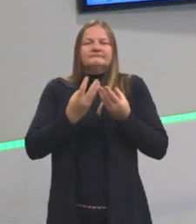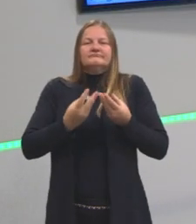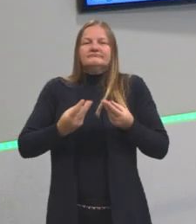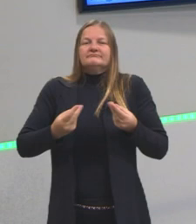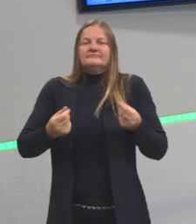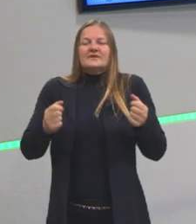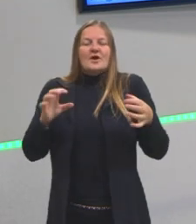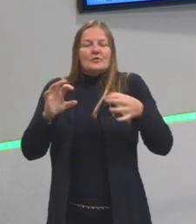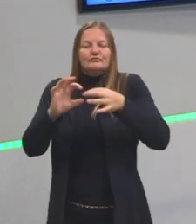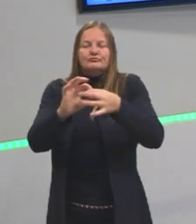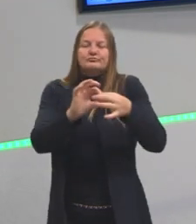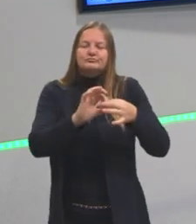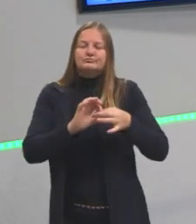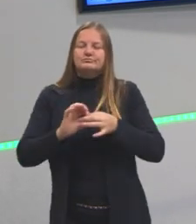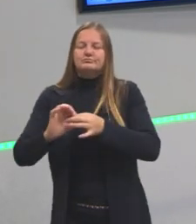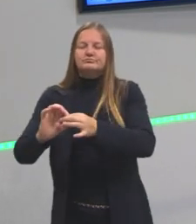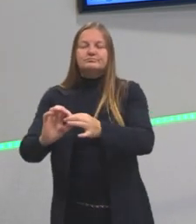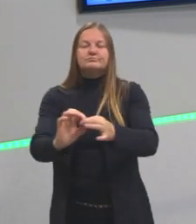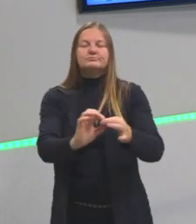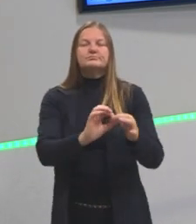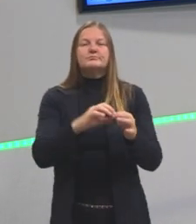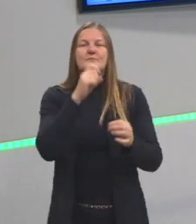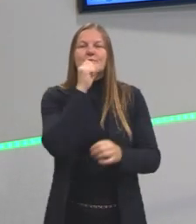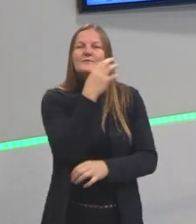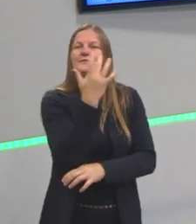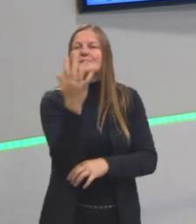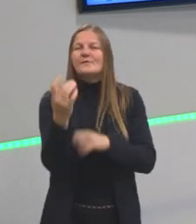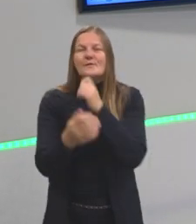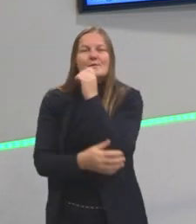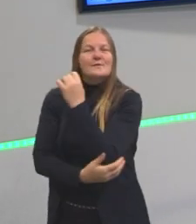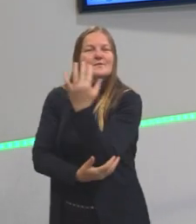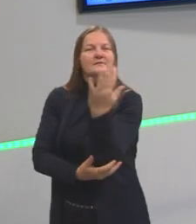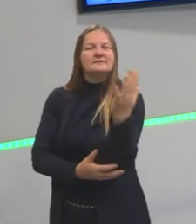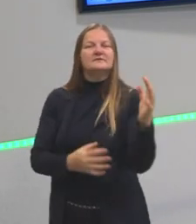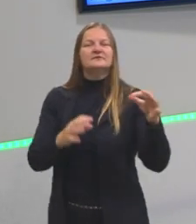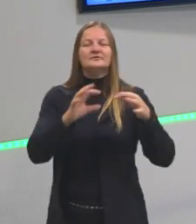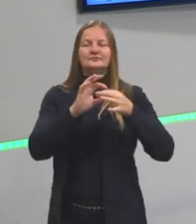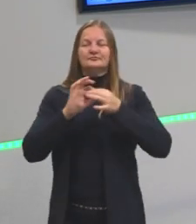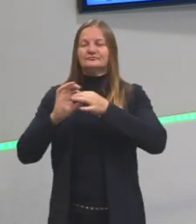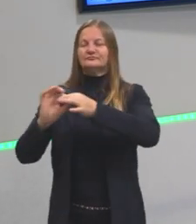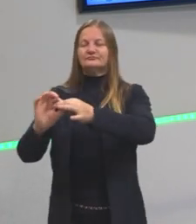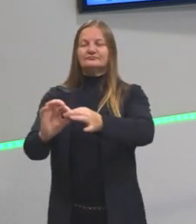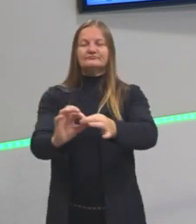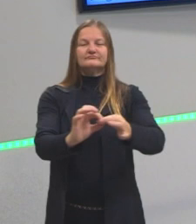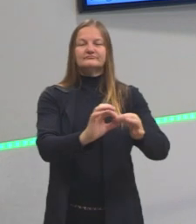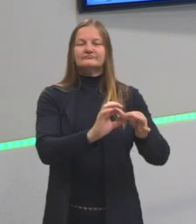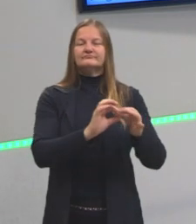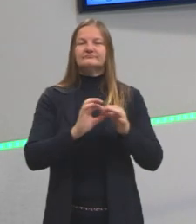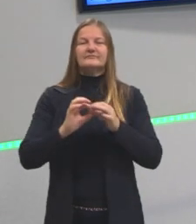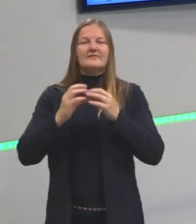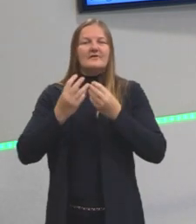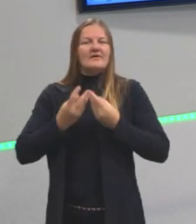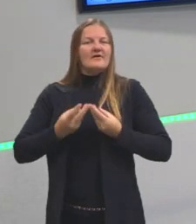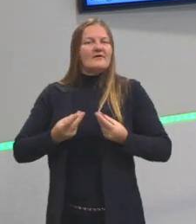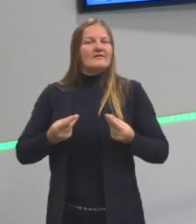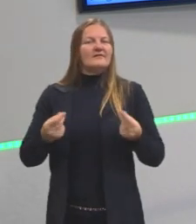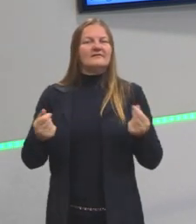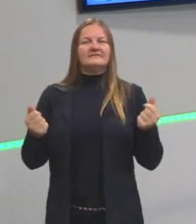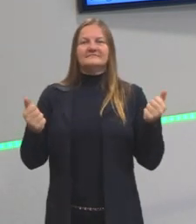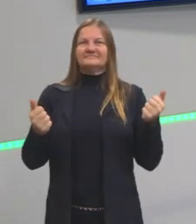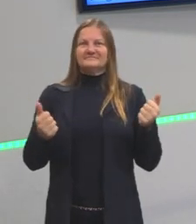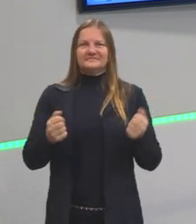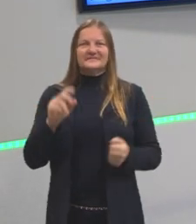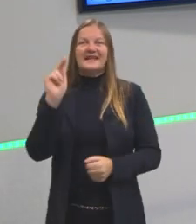Quem não gosta de viver em harmonia com a natureza? Então, os arcades querem isso. Eles querem viver em harmonia com a